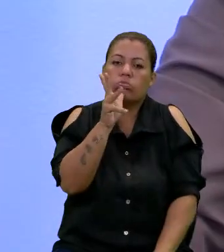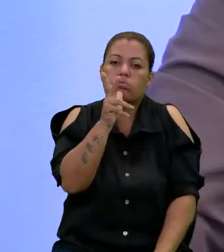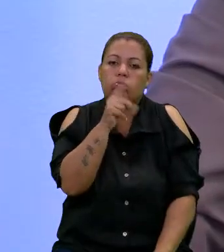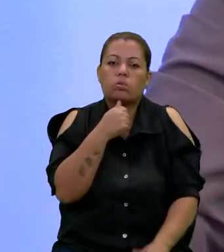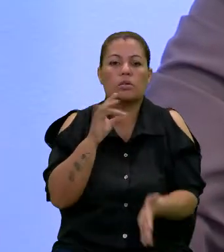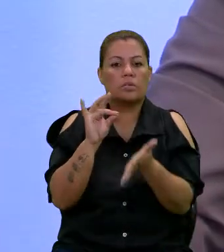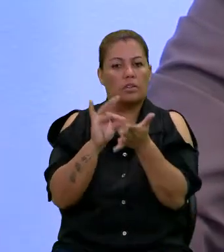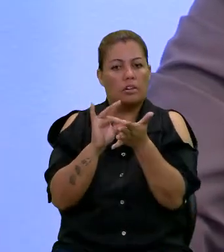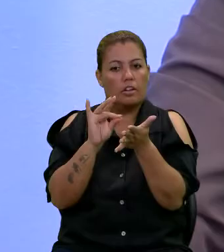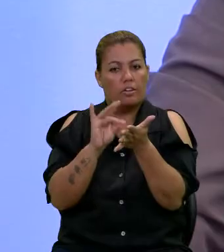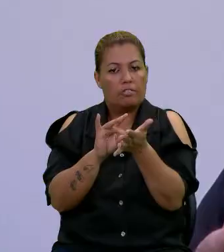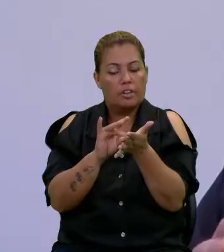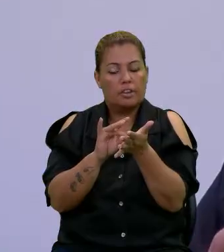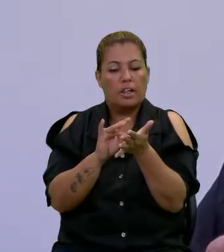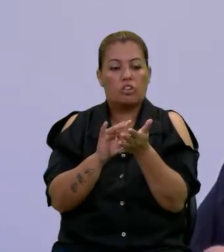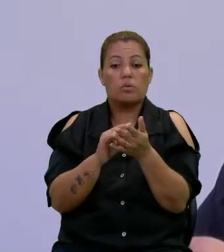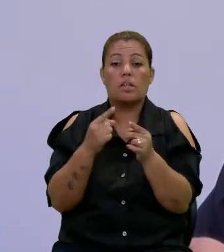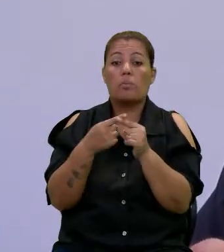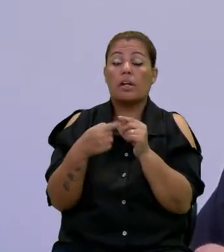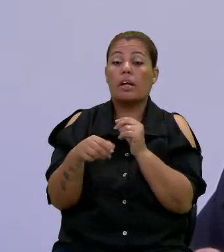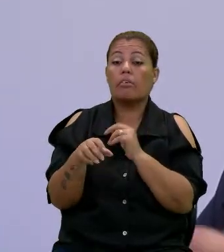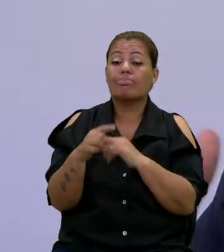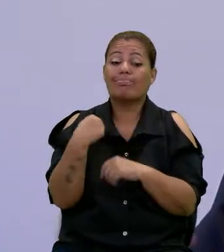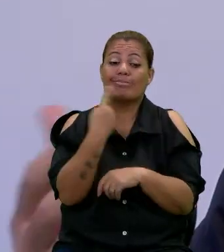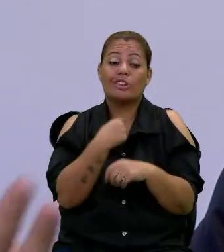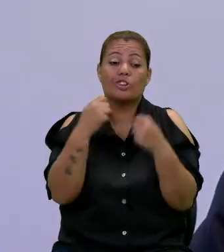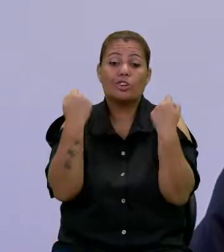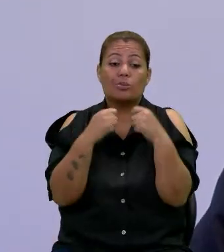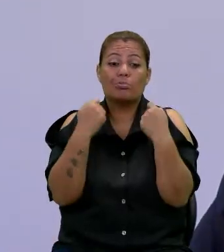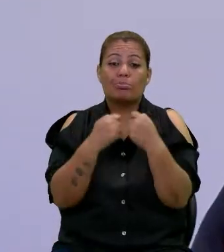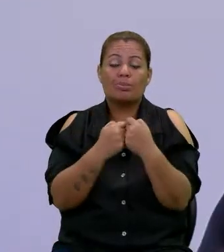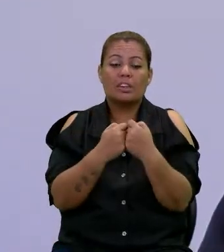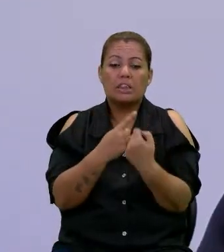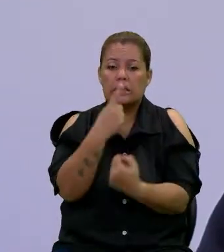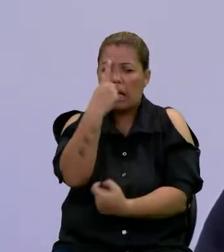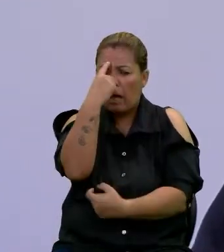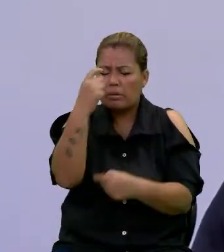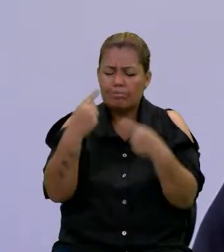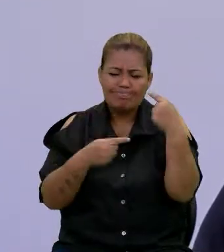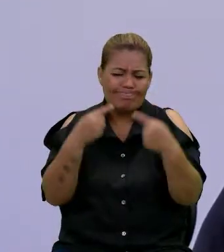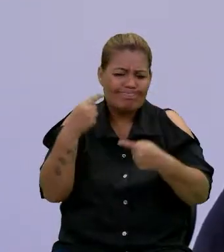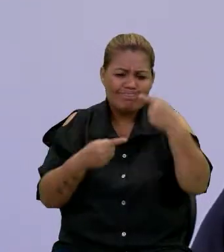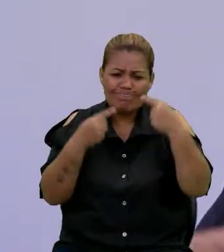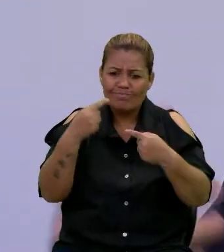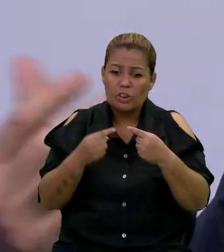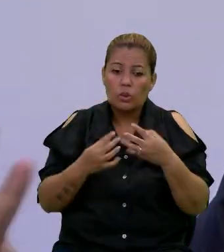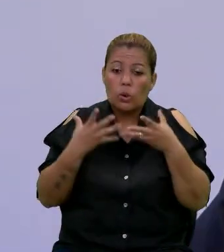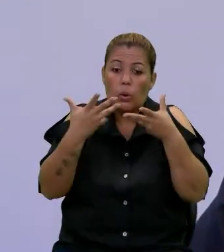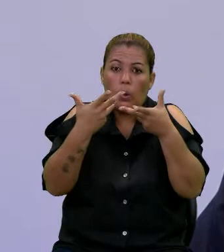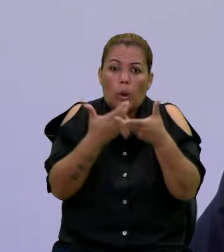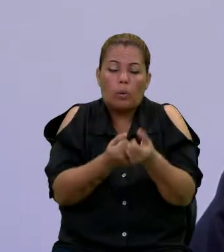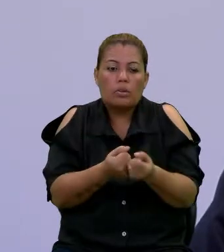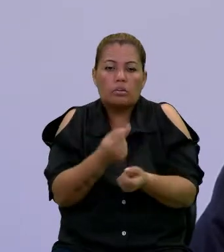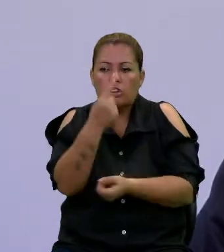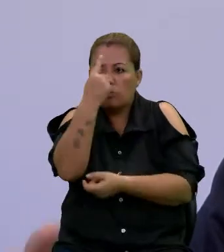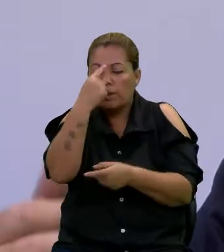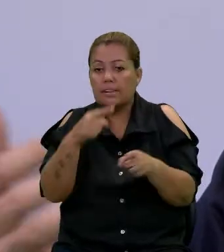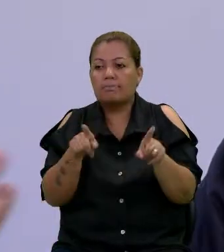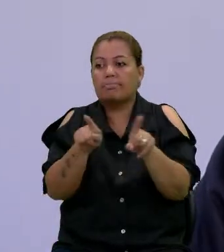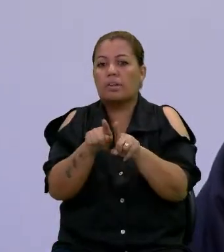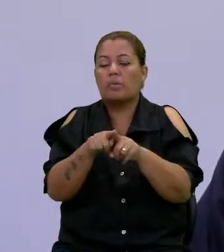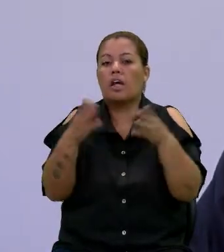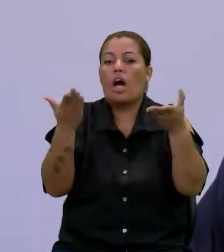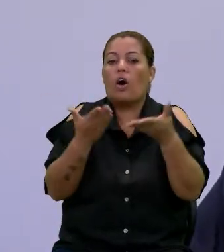é verdade, mas é porque a gente precisa ir amadurecendo essas discussões como um todo. A gente pensa também agora